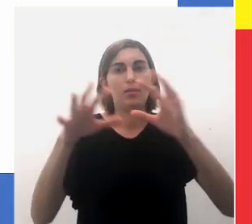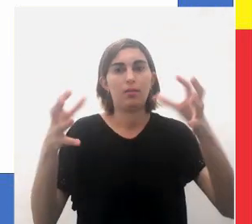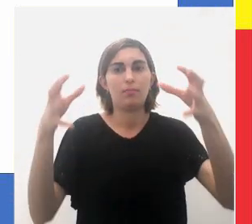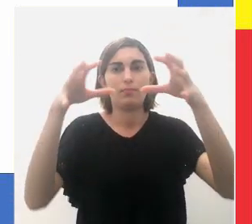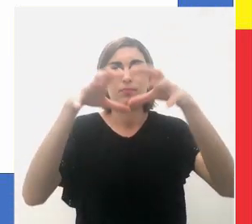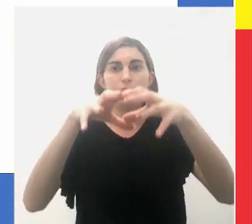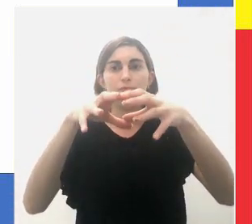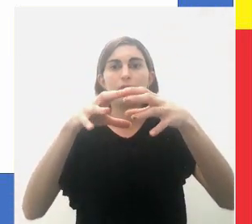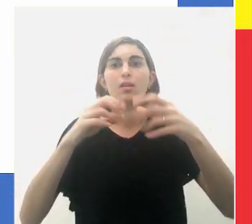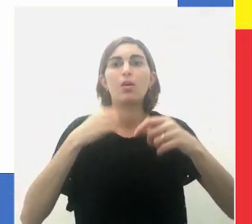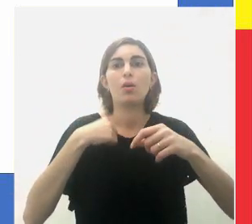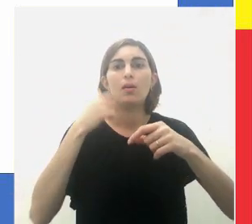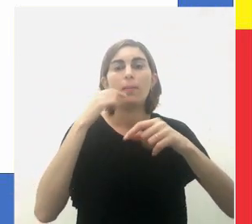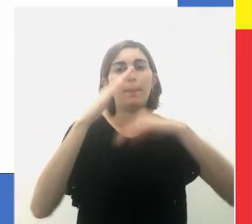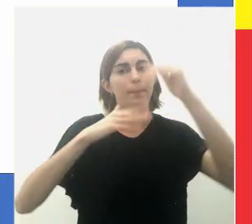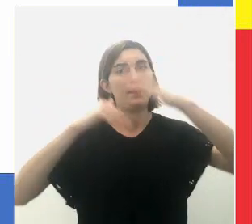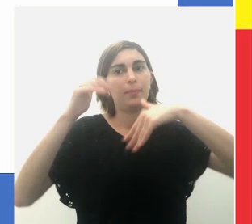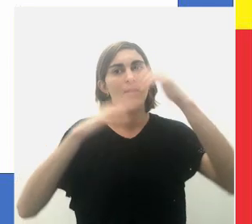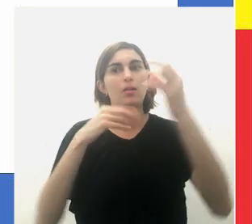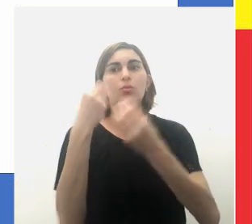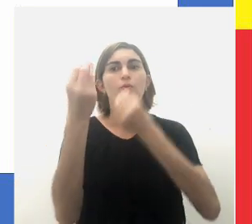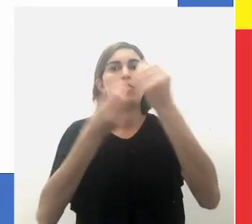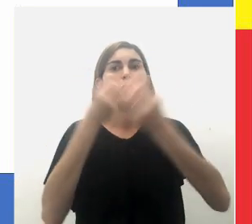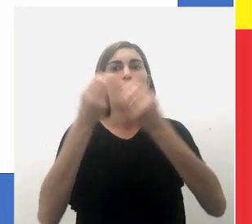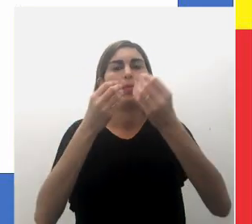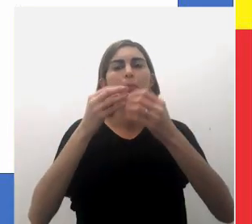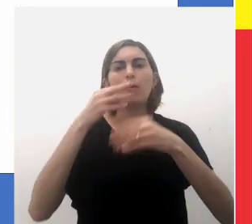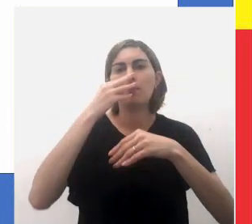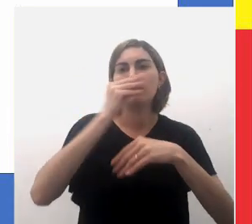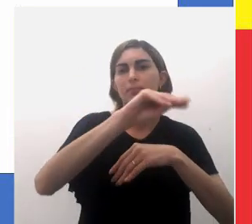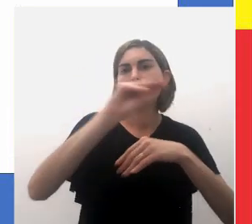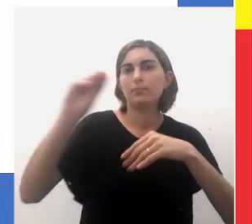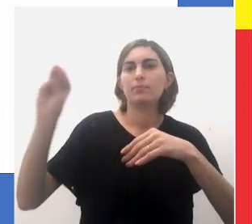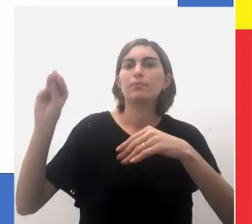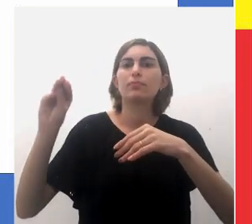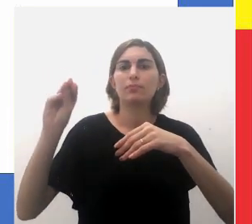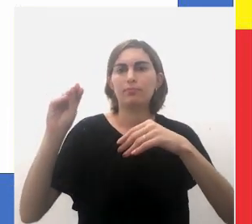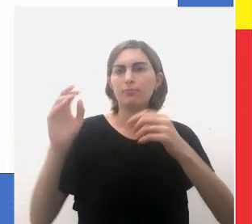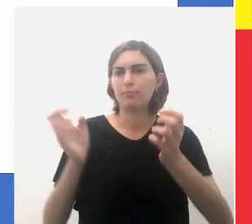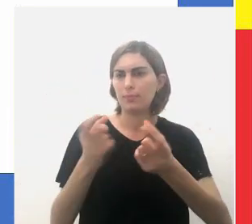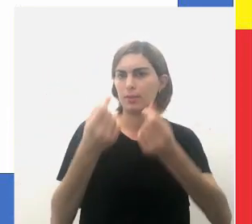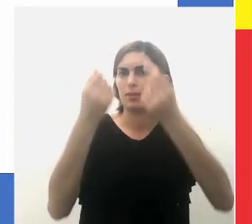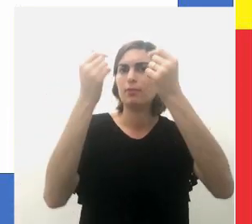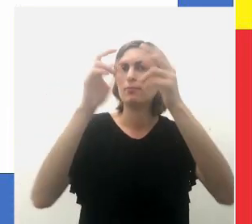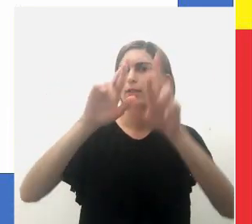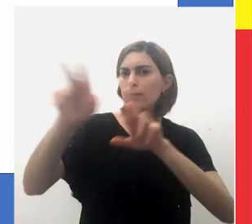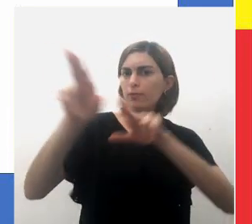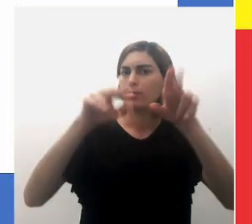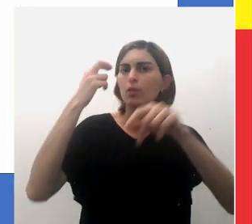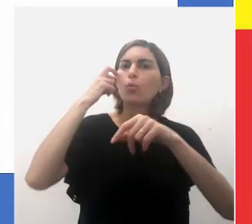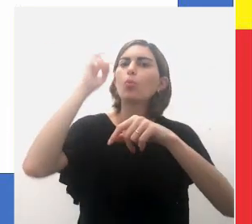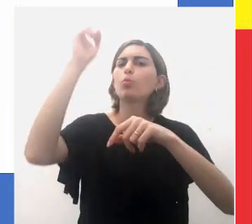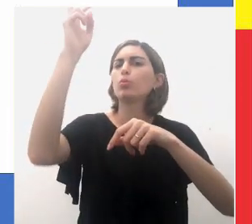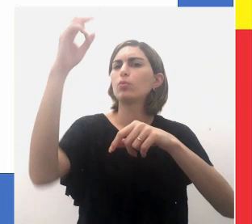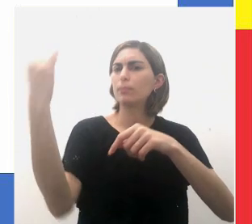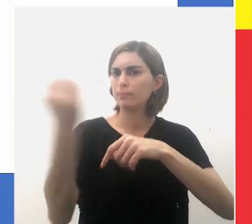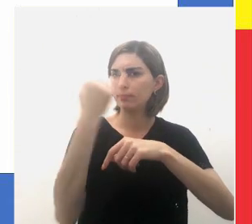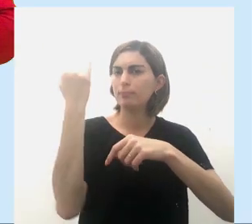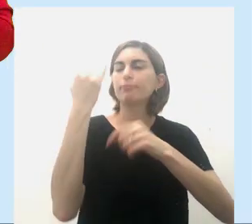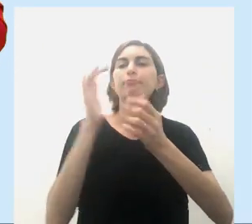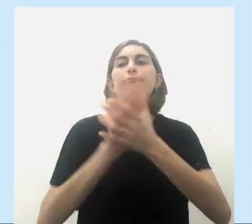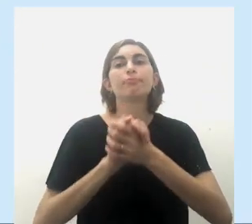integradas e que é considerado na prática como uma negação da riqueza da diversidade cultural.